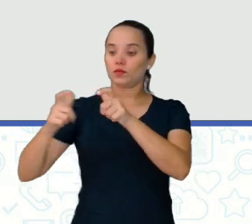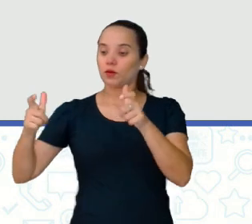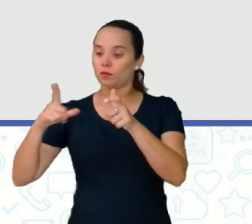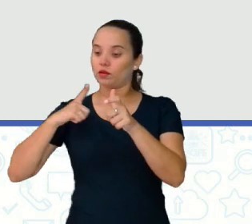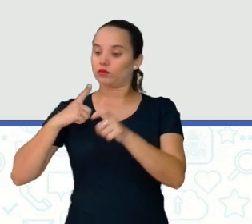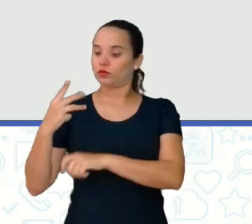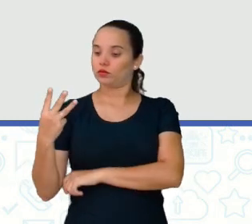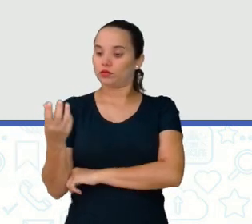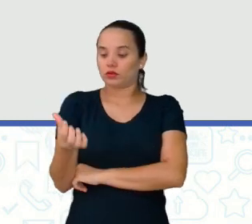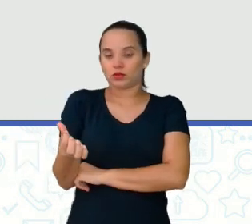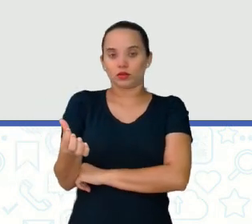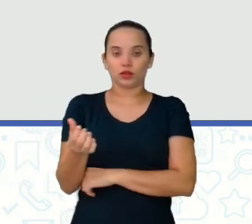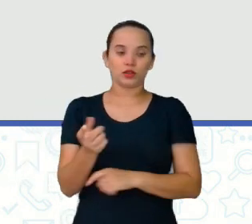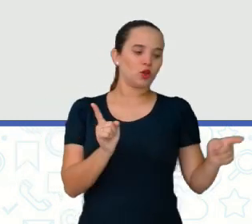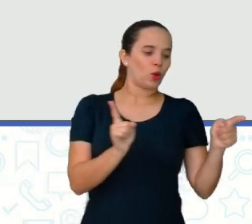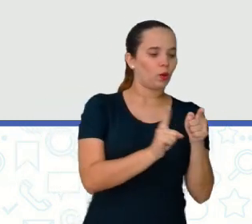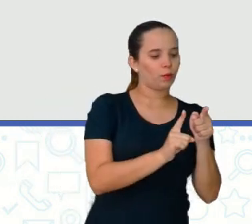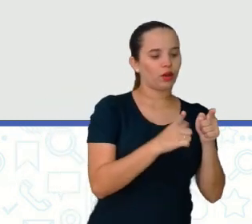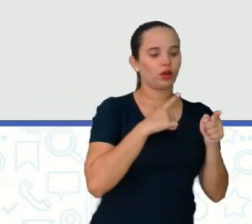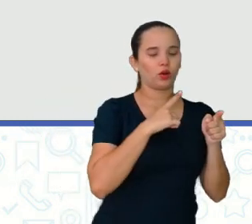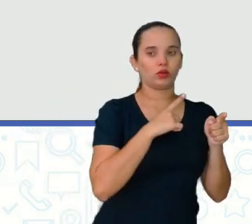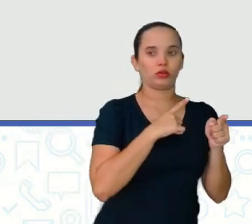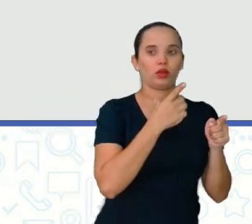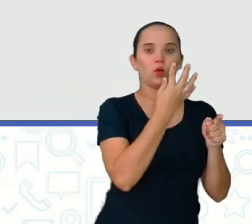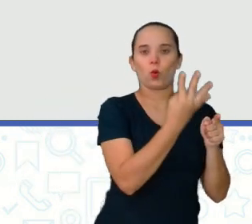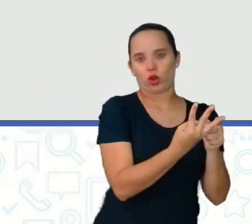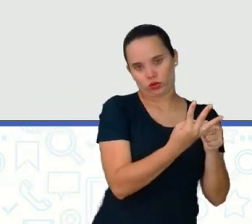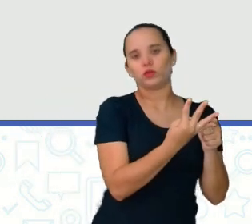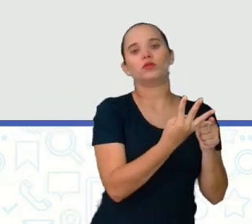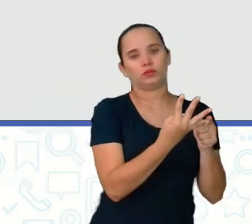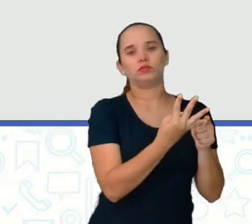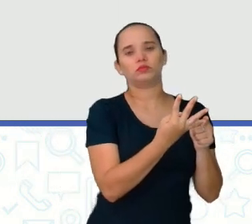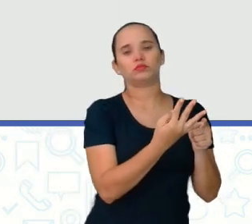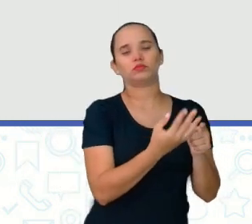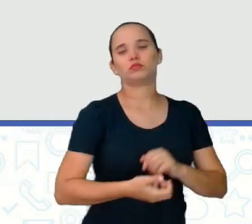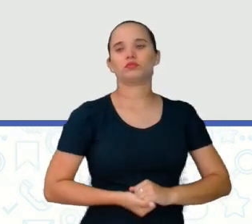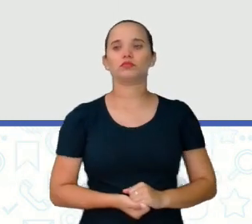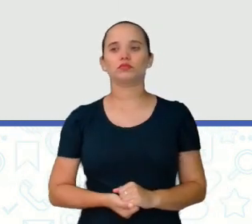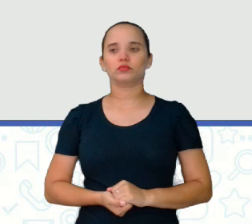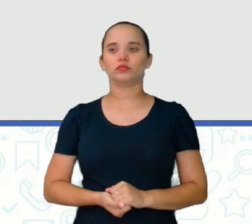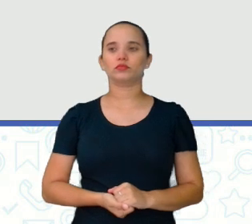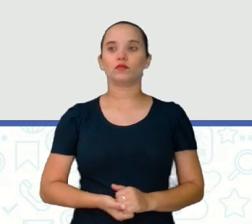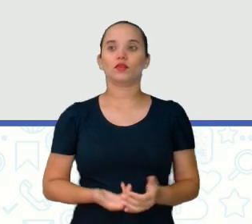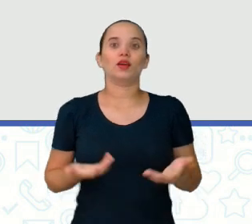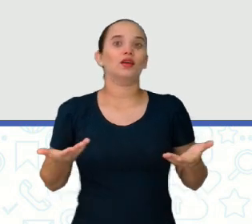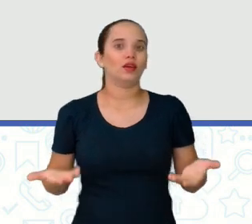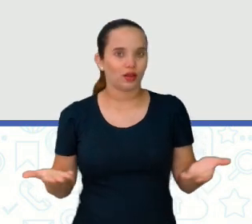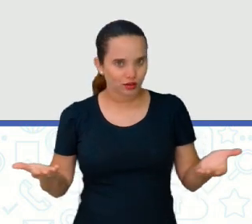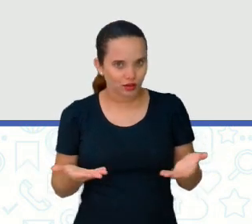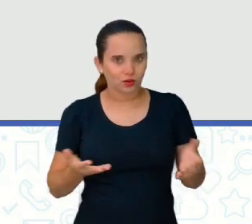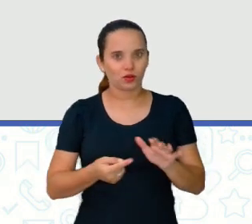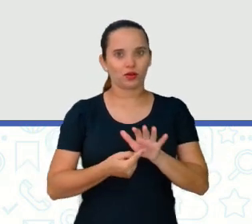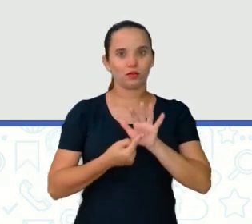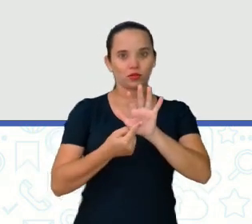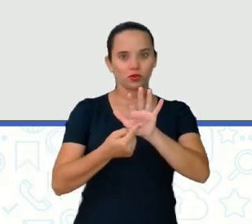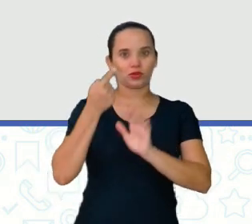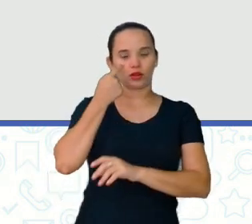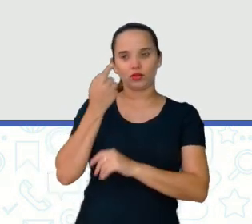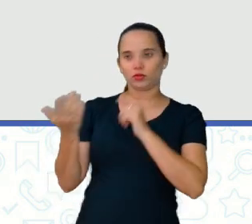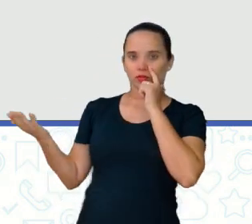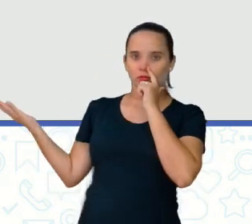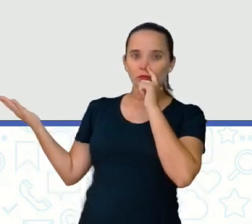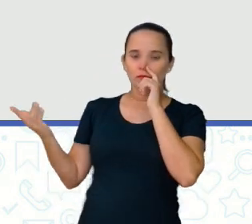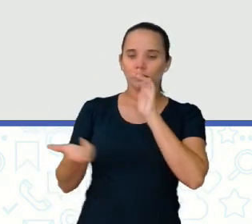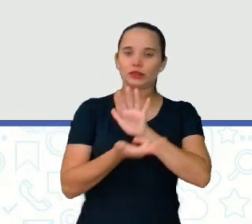e o menor tem 4. E aqui está o meu